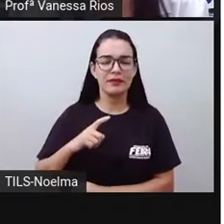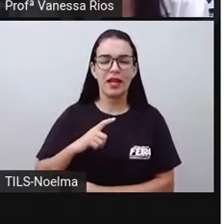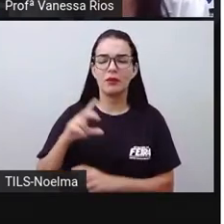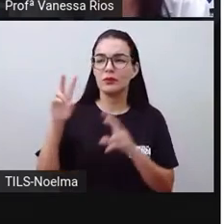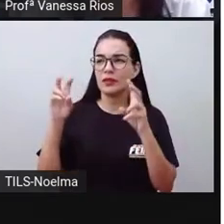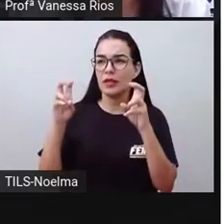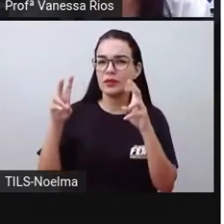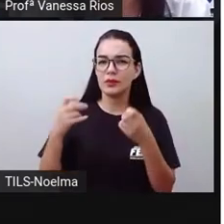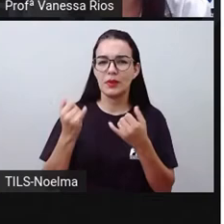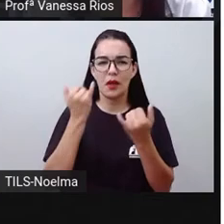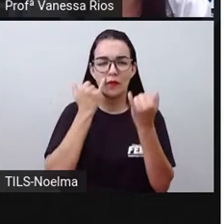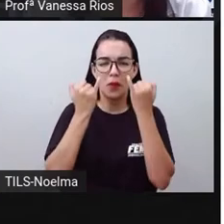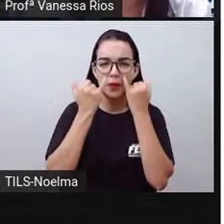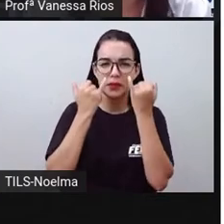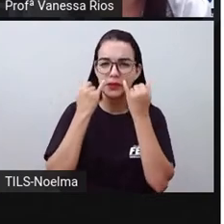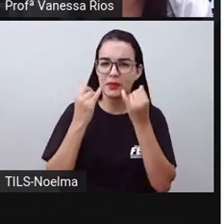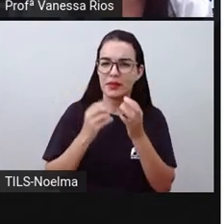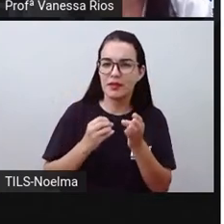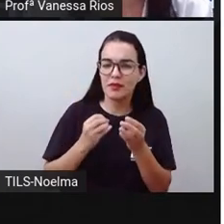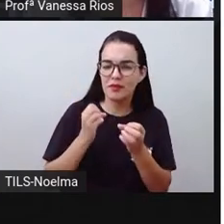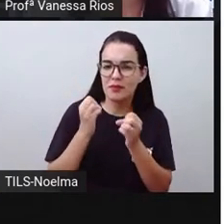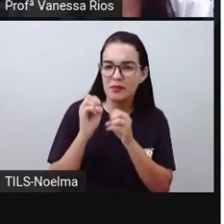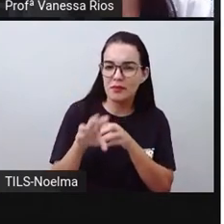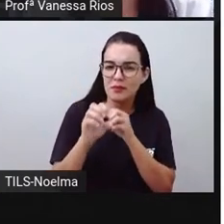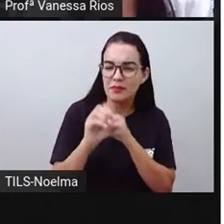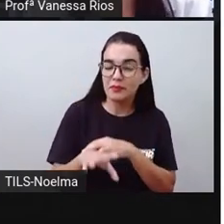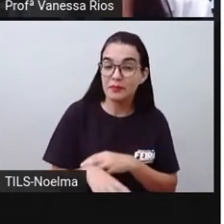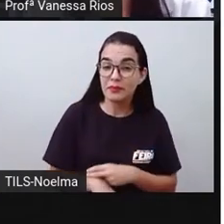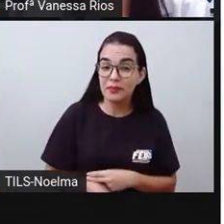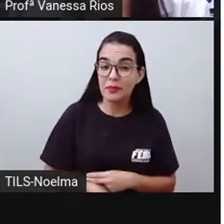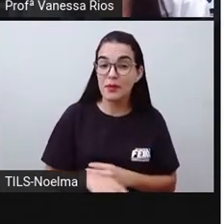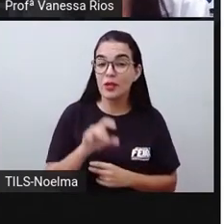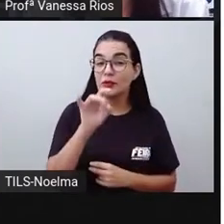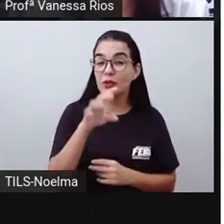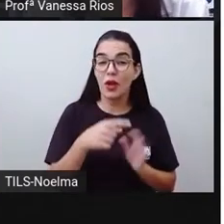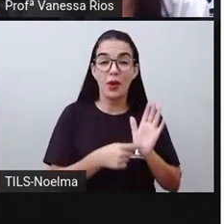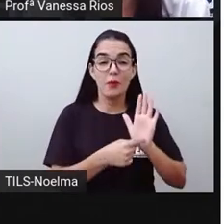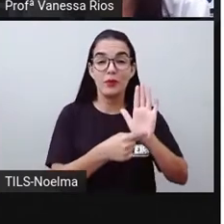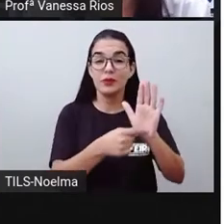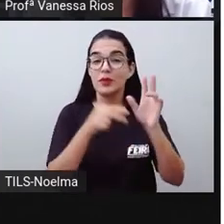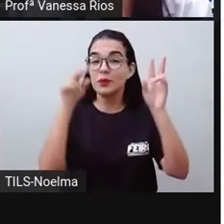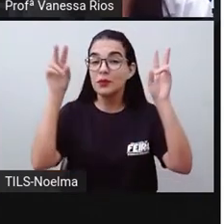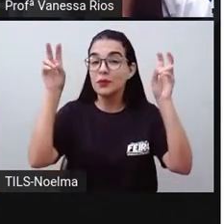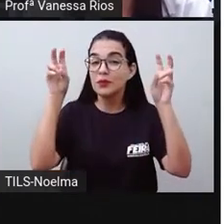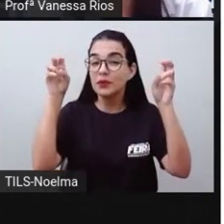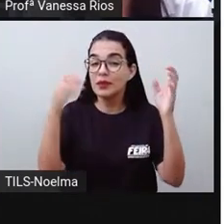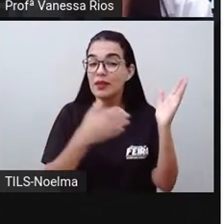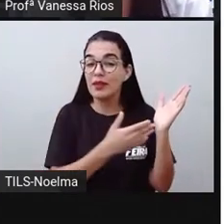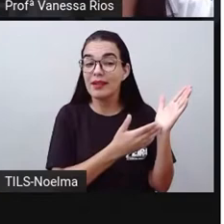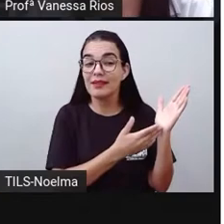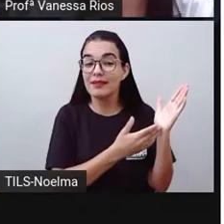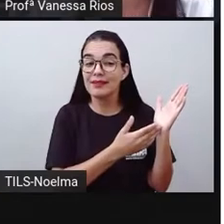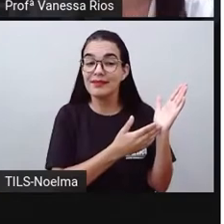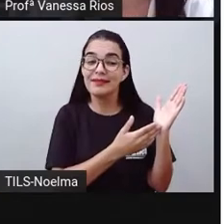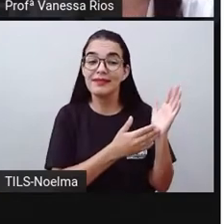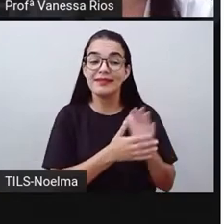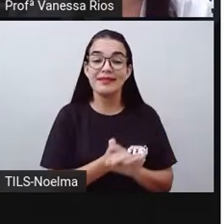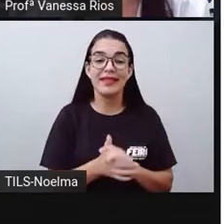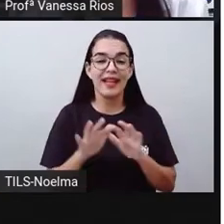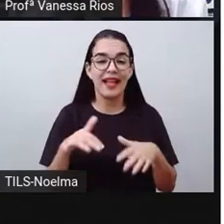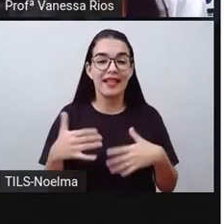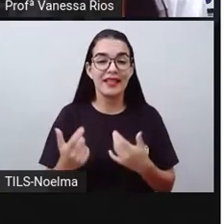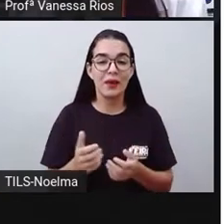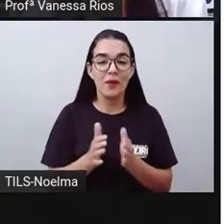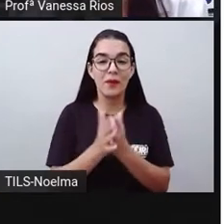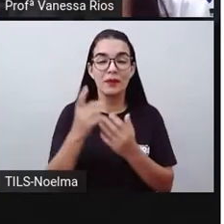passadas nesta videoaula? Apenas mostrando pra vocês o título, tema. Quando a